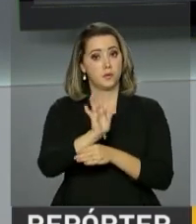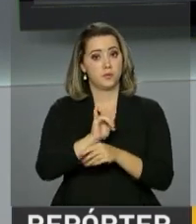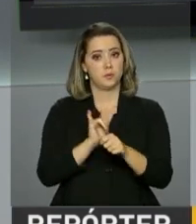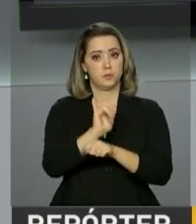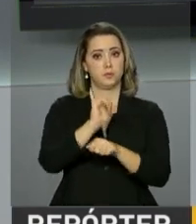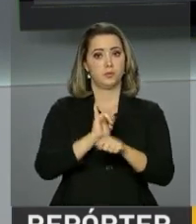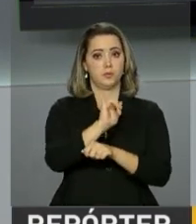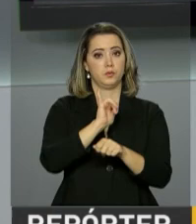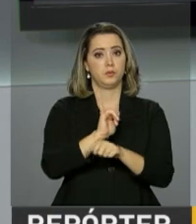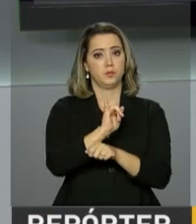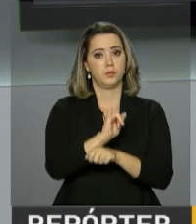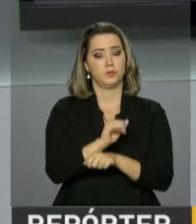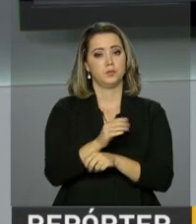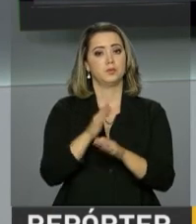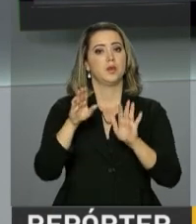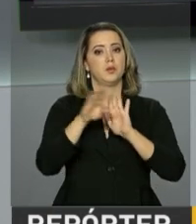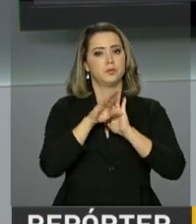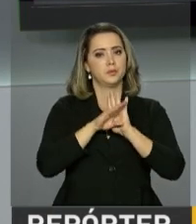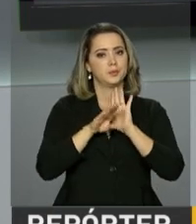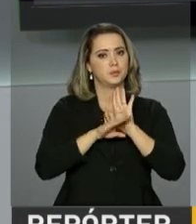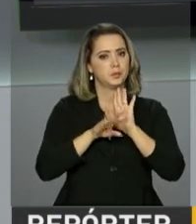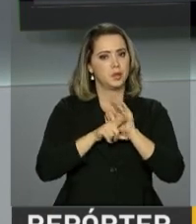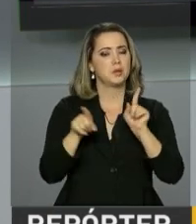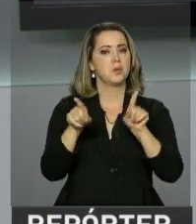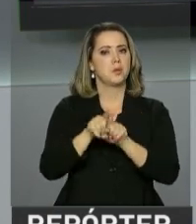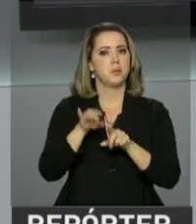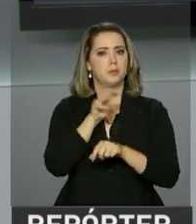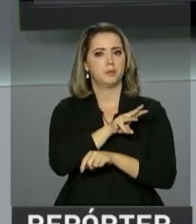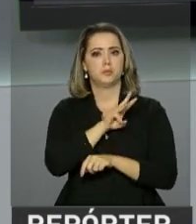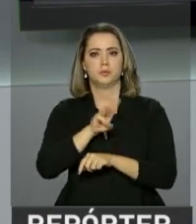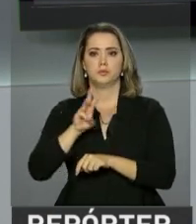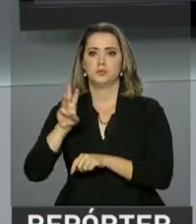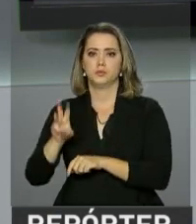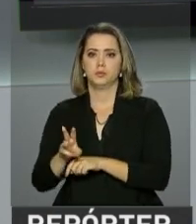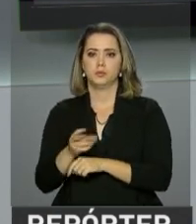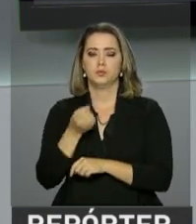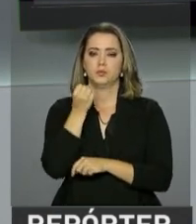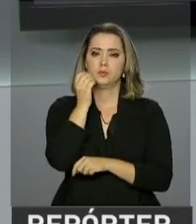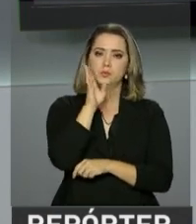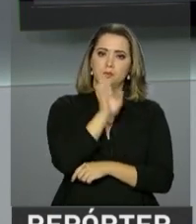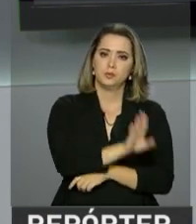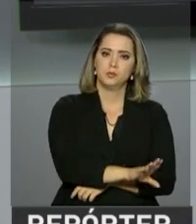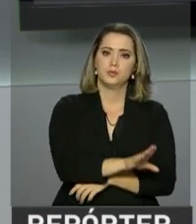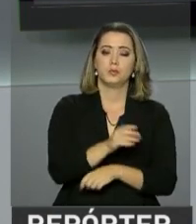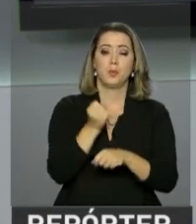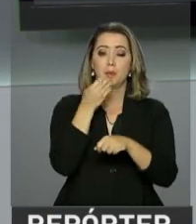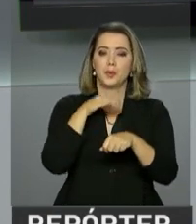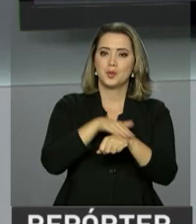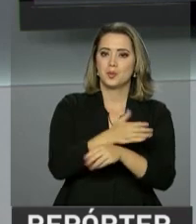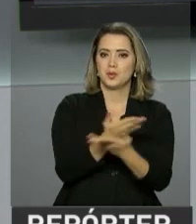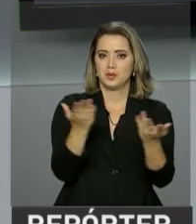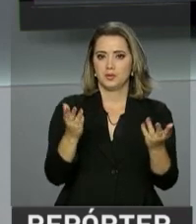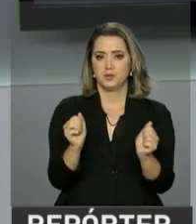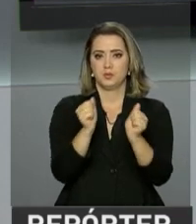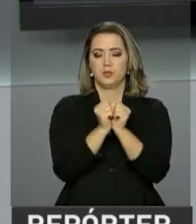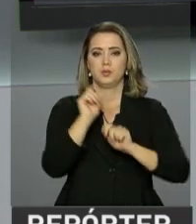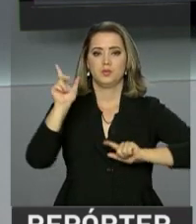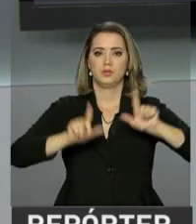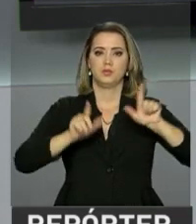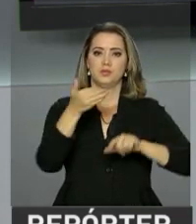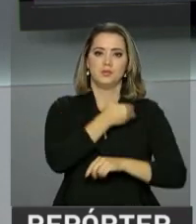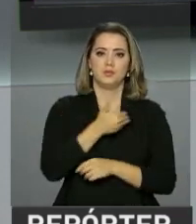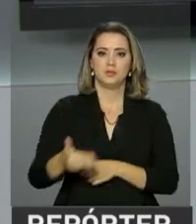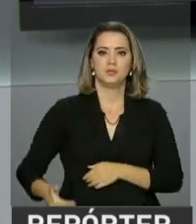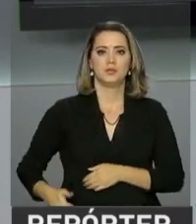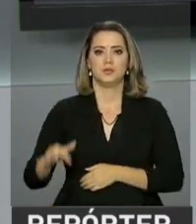as nossas reportagens no YouTube. E toda a nossa programação também está na internet. Uma boa noite para você. Continue com a gente aqui na